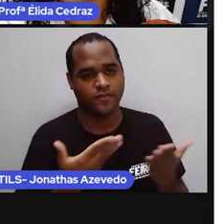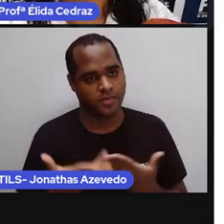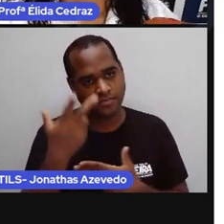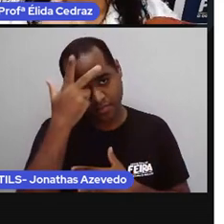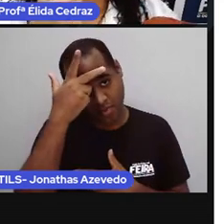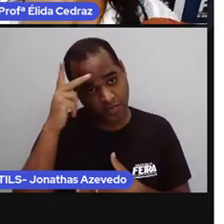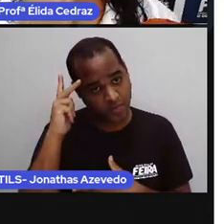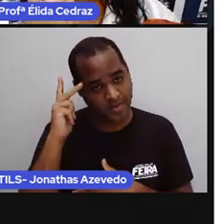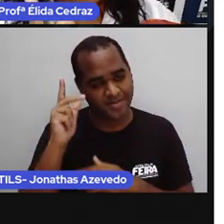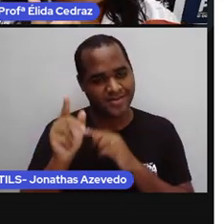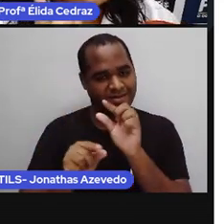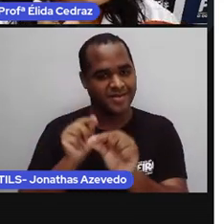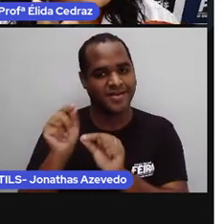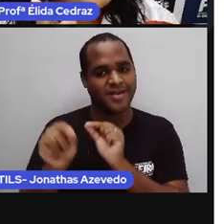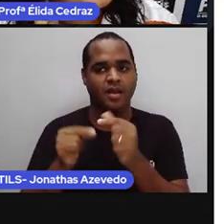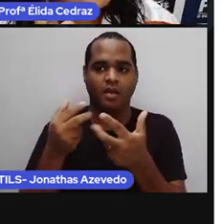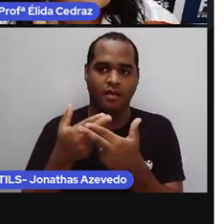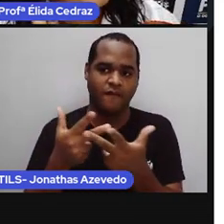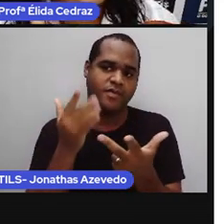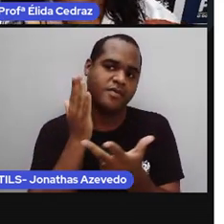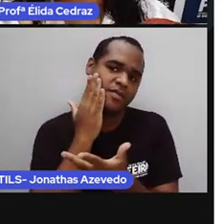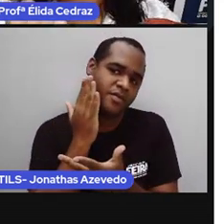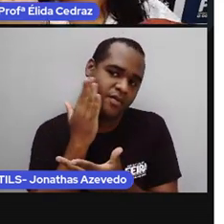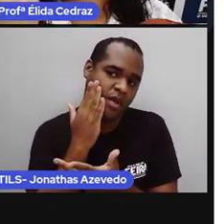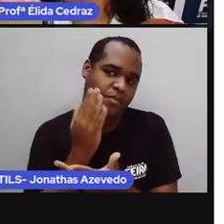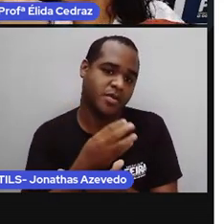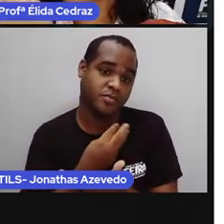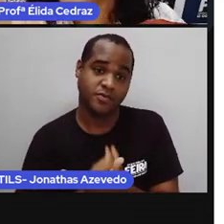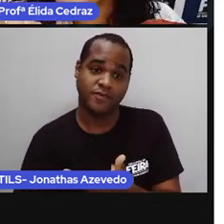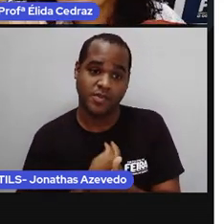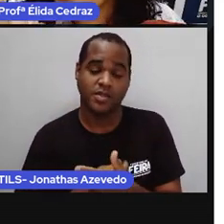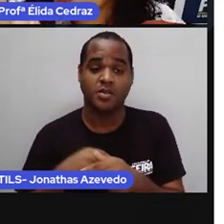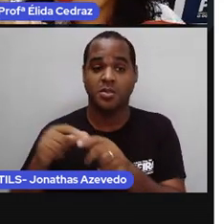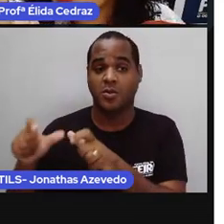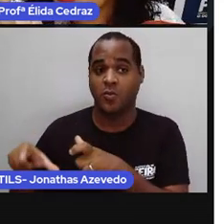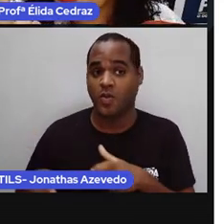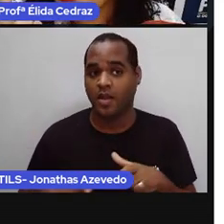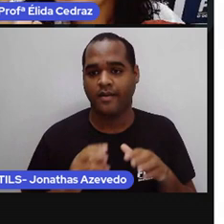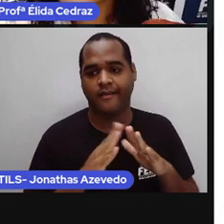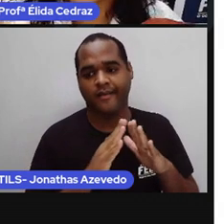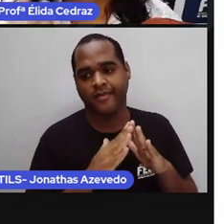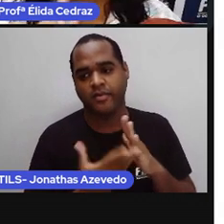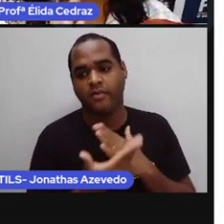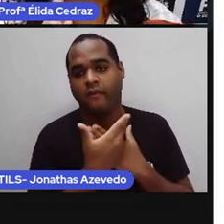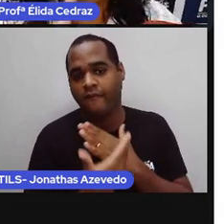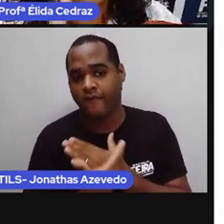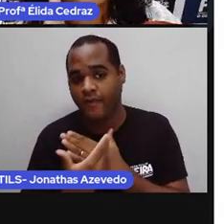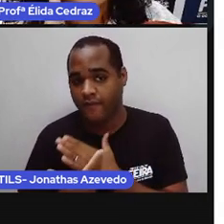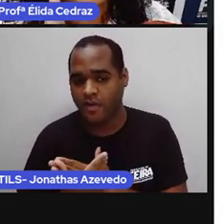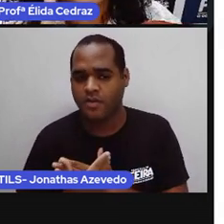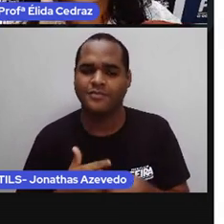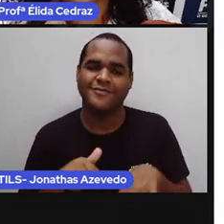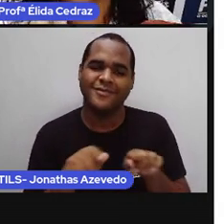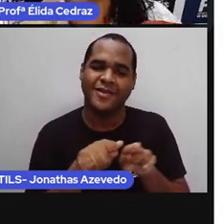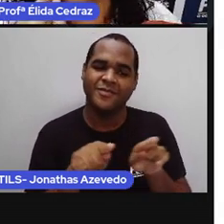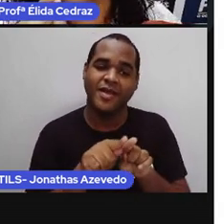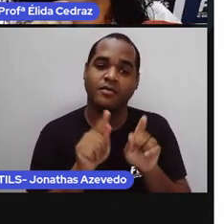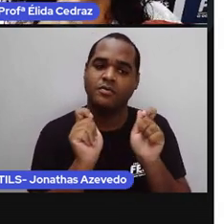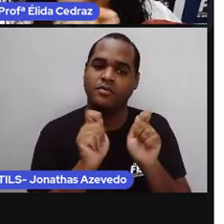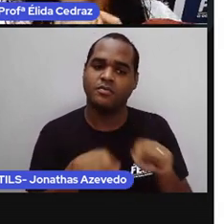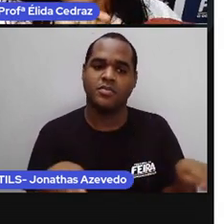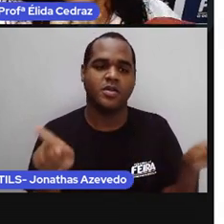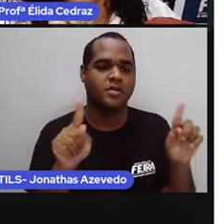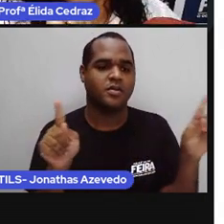pessoas que sabem onde a gente mora, que frequentam a nossa casa e não precisam